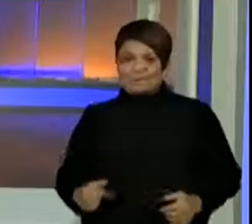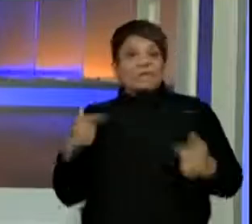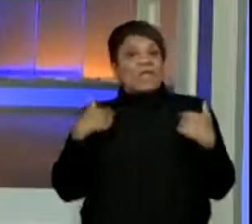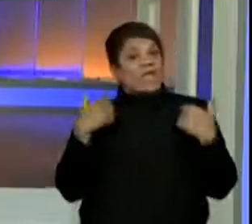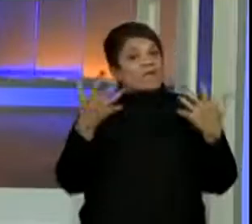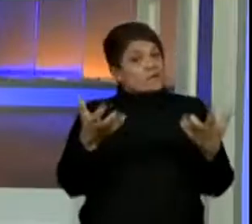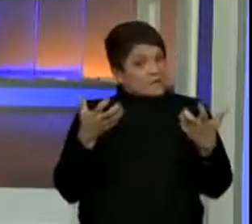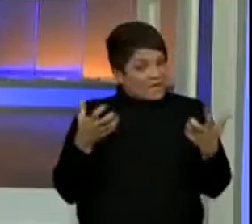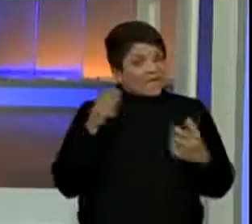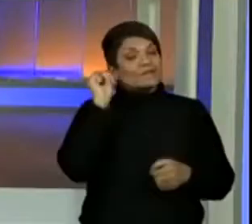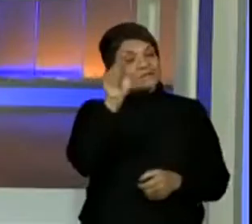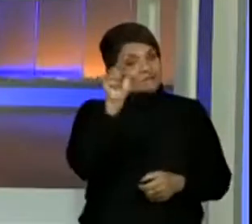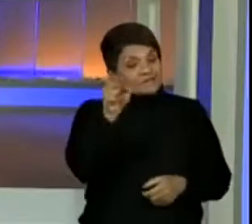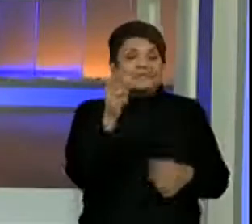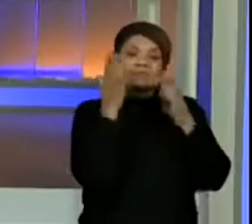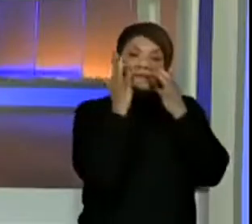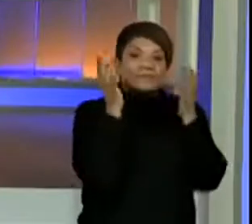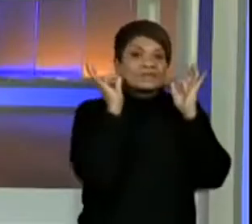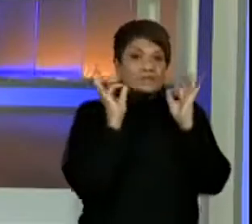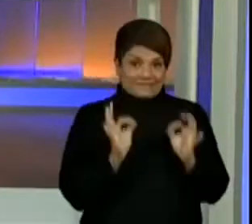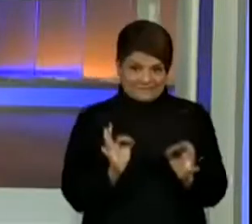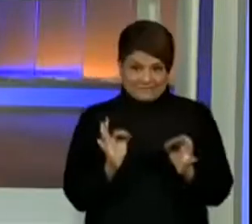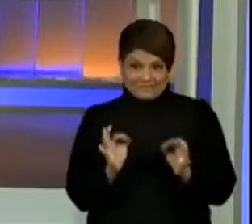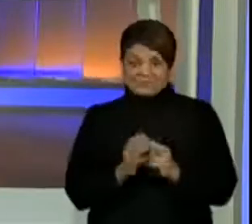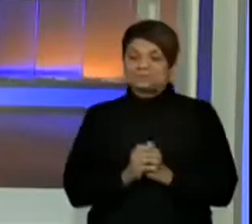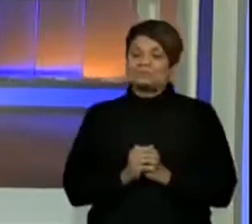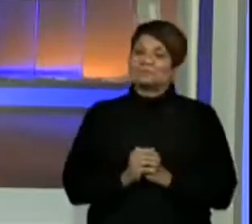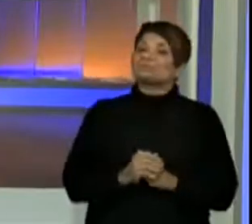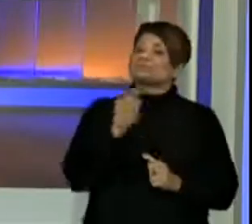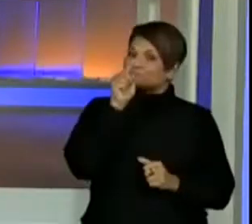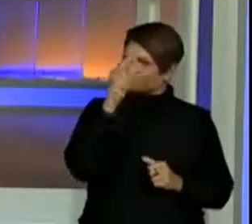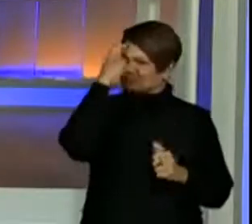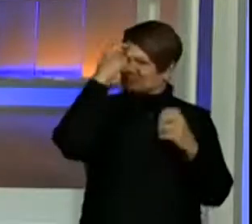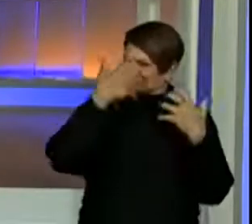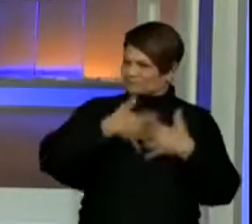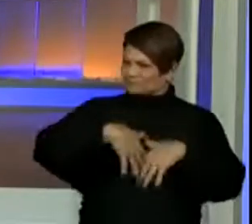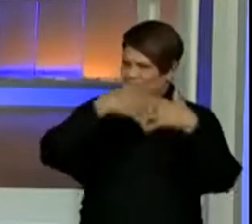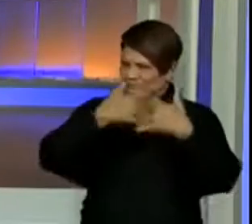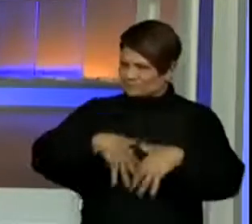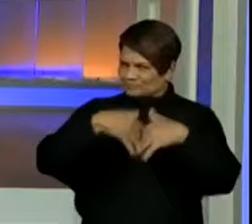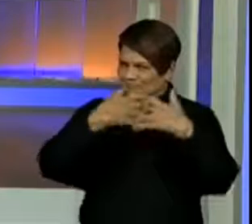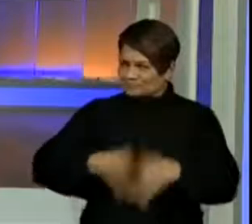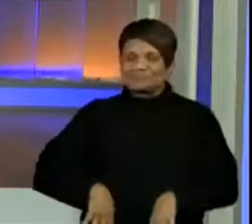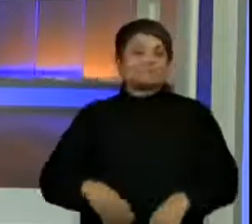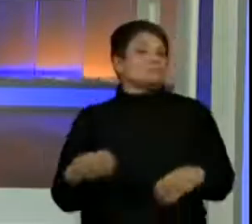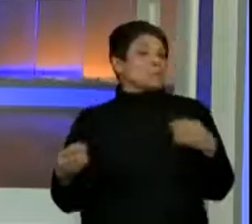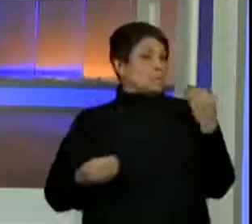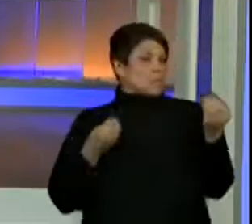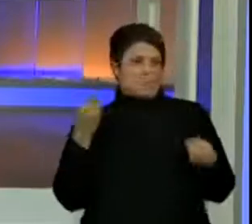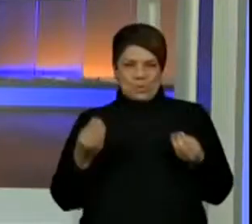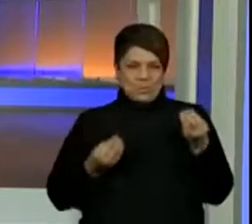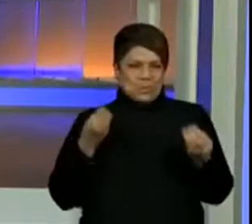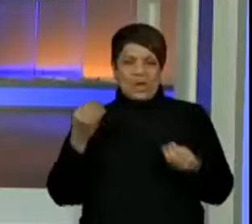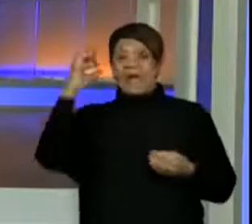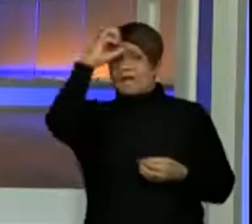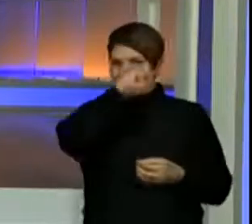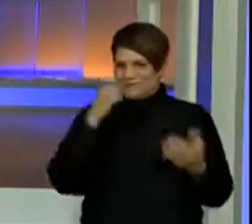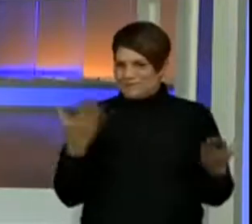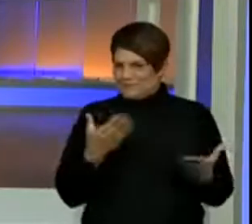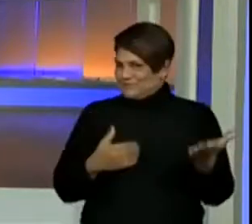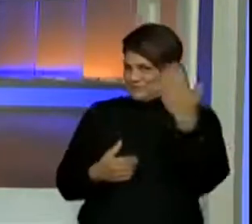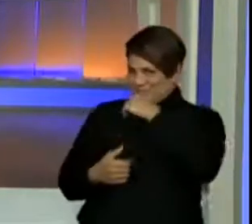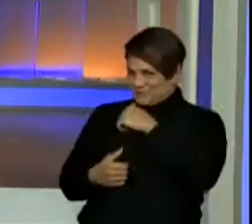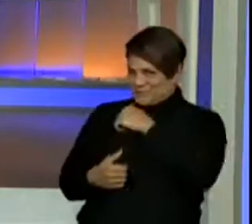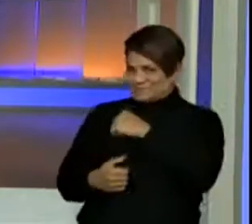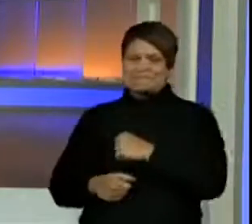quero que você preste atenção e já vá pensando no que é que nós vamos aprender hoje. Vamos